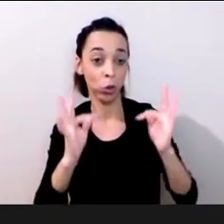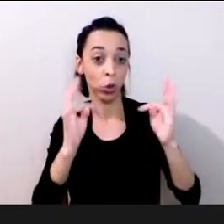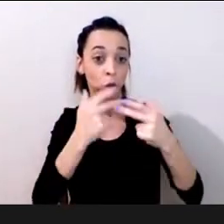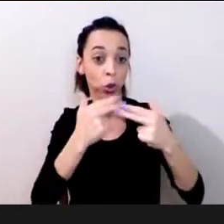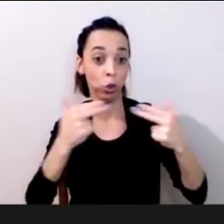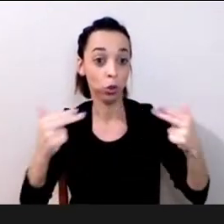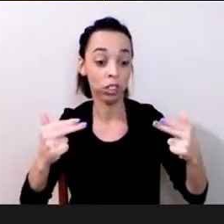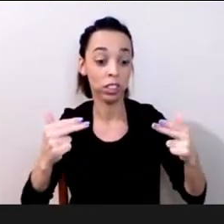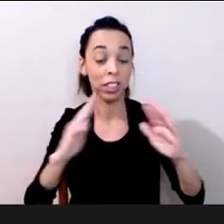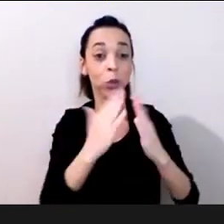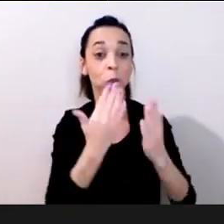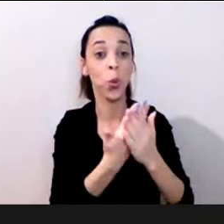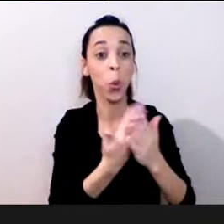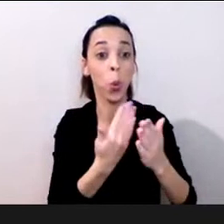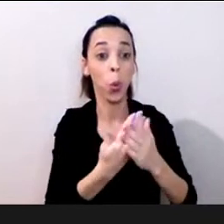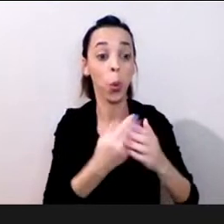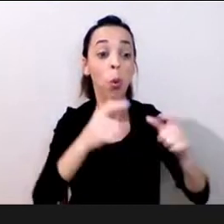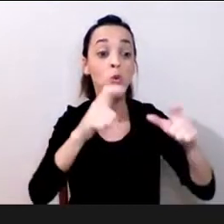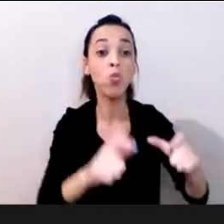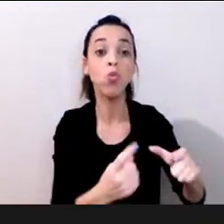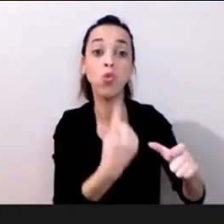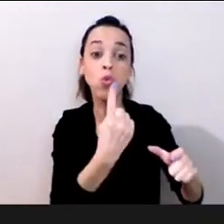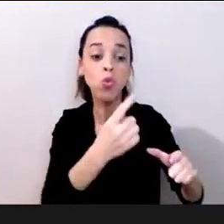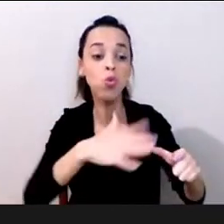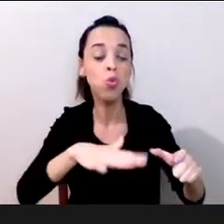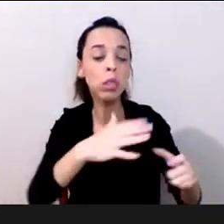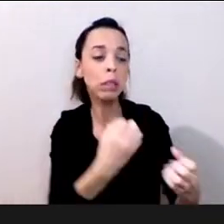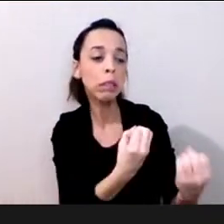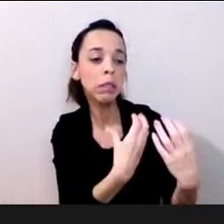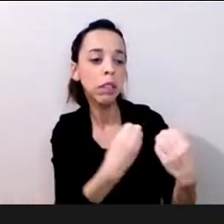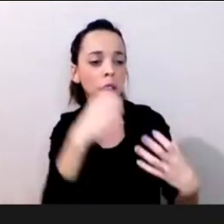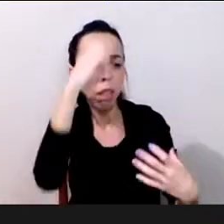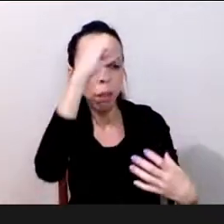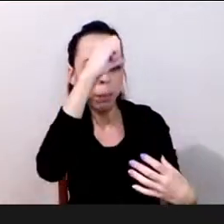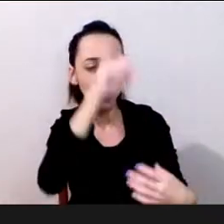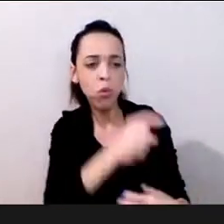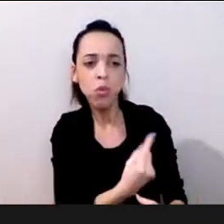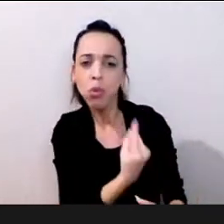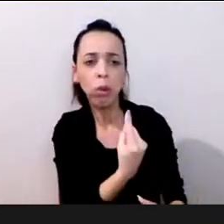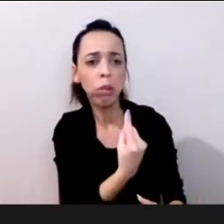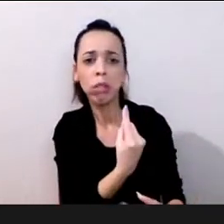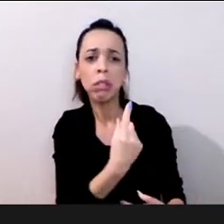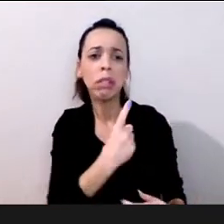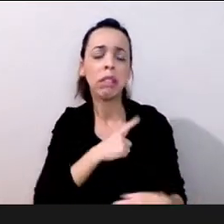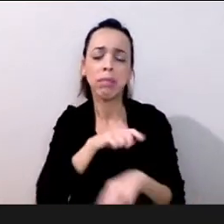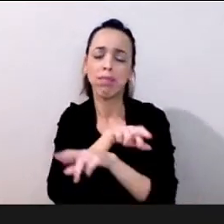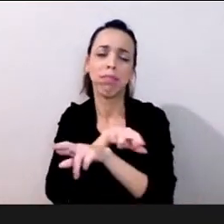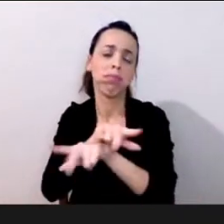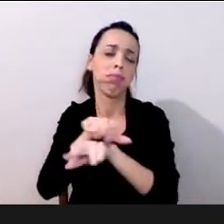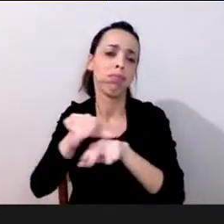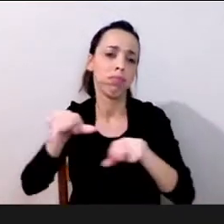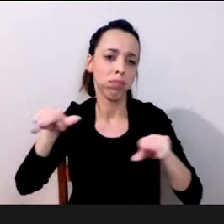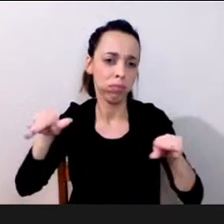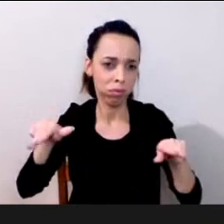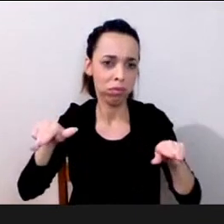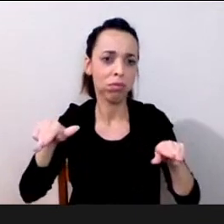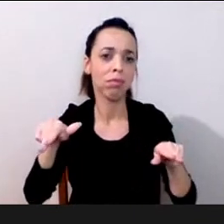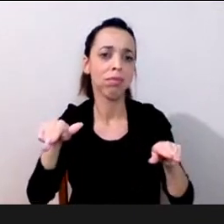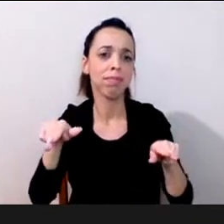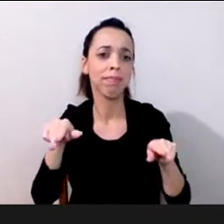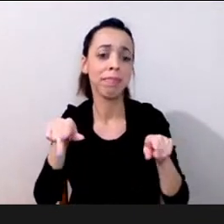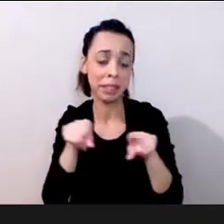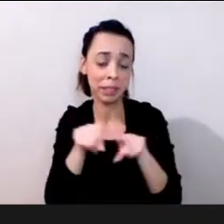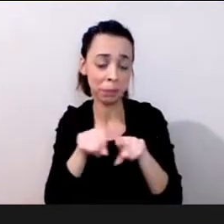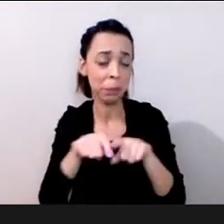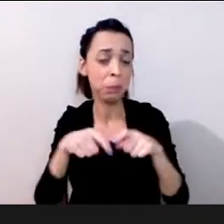aprendem e eu preciso reconhecer isso de que a gente comece considerando a questão do aprender junto que é a outra do colaboração que é outra